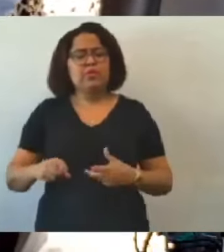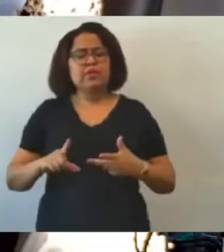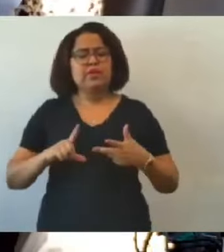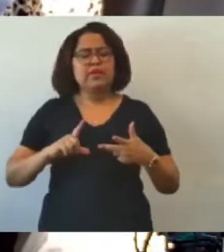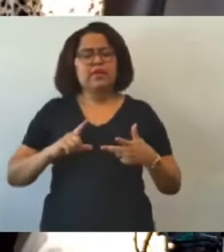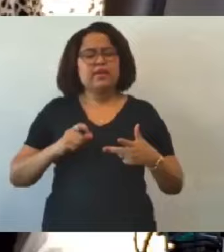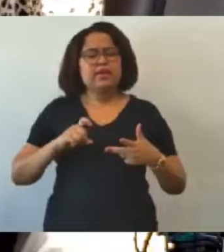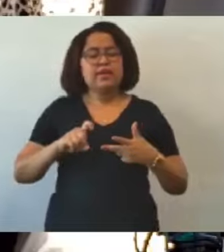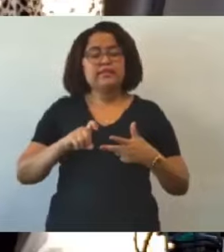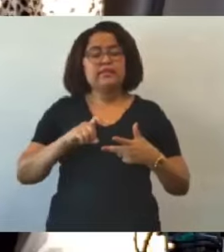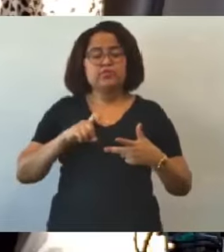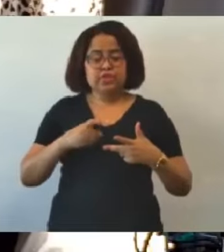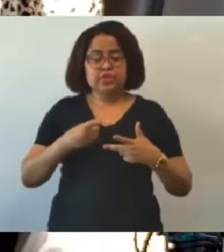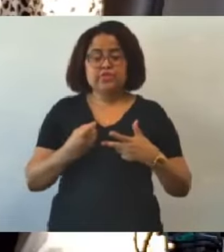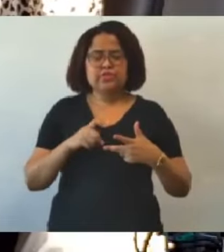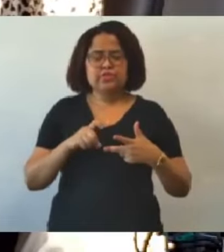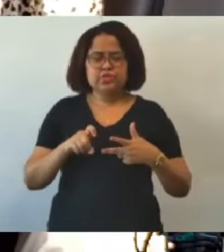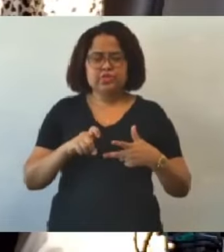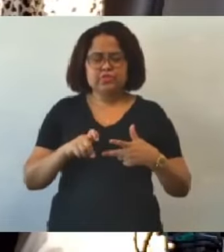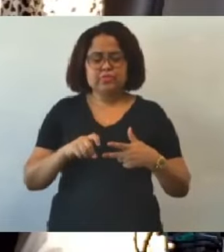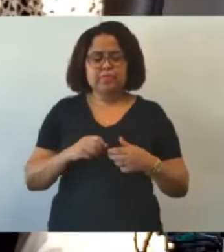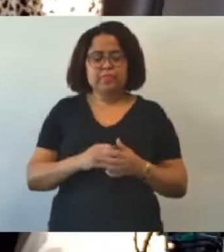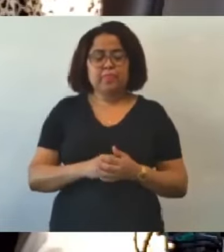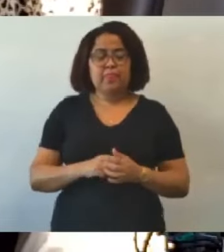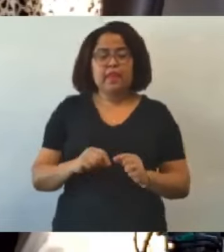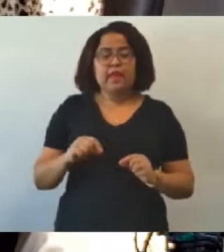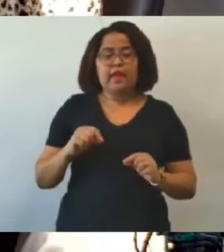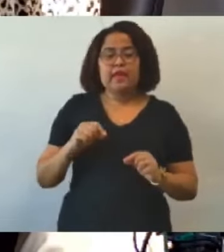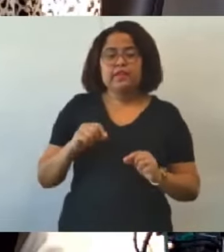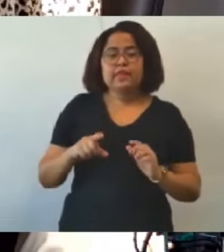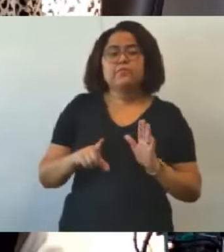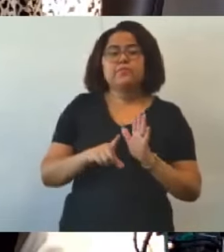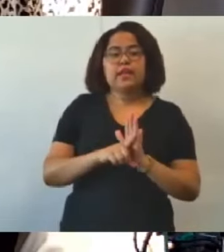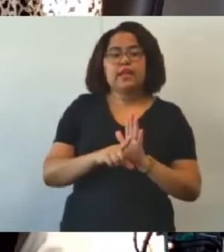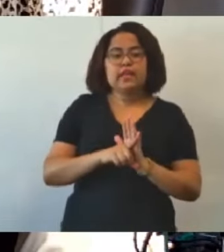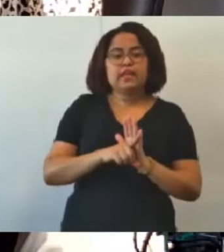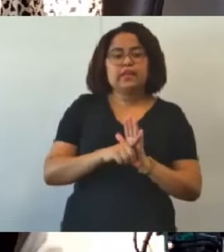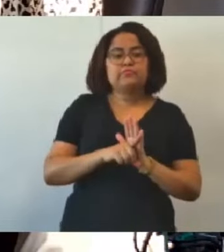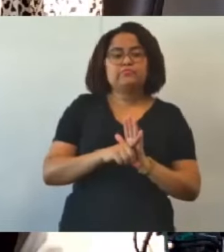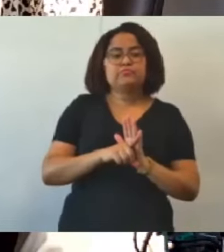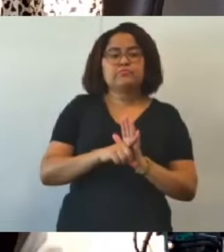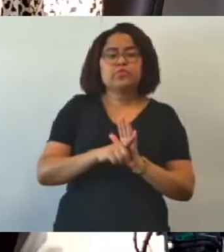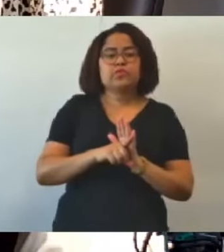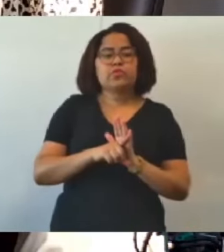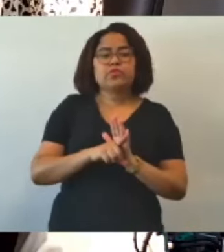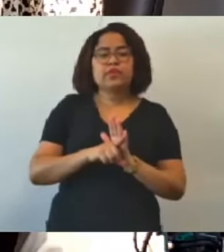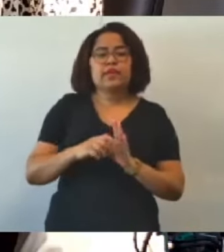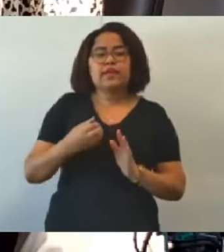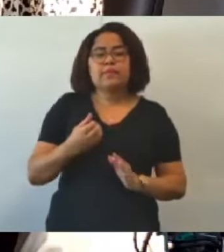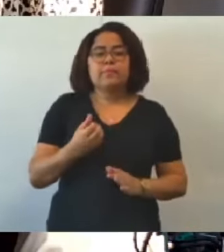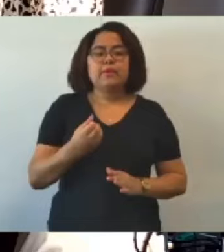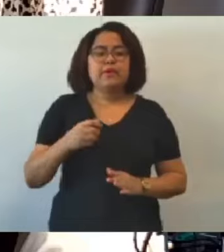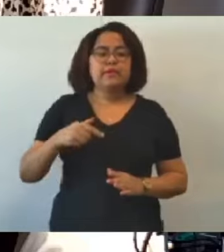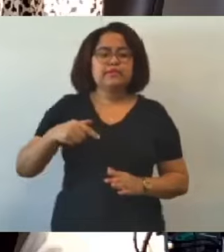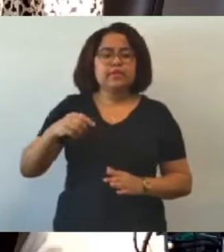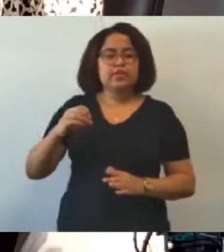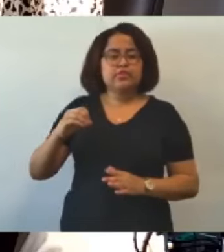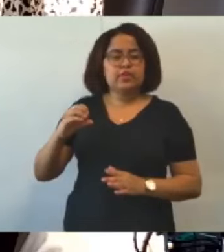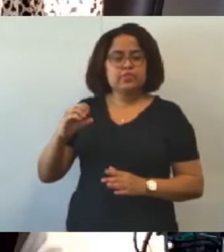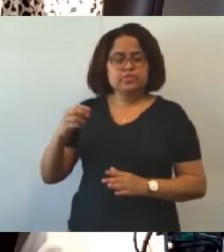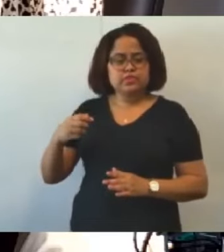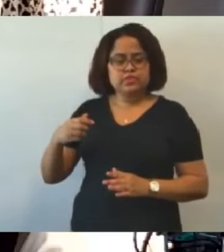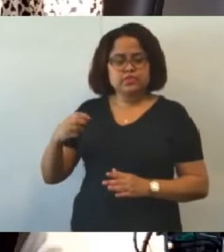Temos também a Lei 6.705, de 94, que fala do papel do conselheiro dos direitos trabalhistas e o não vínculo